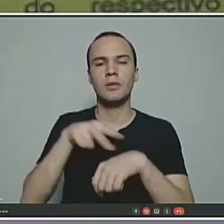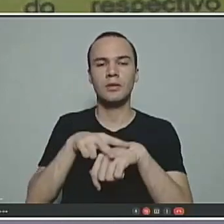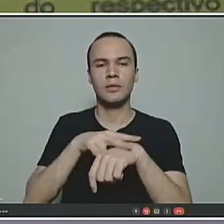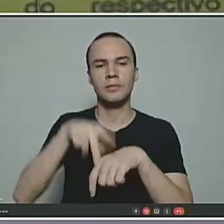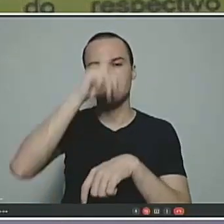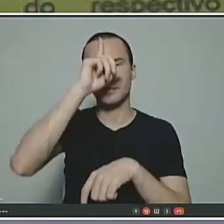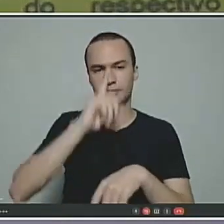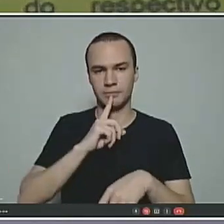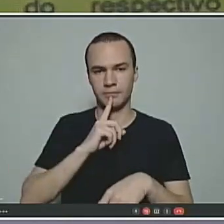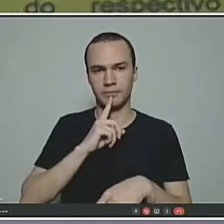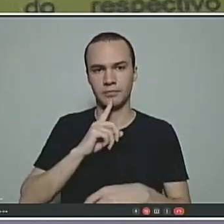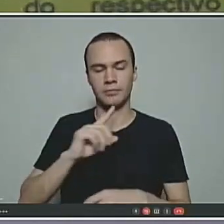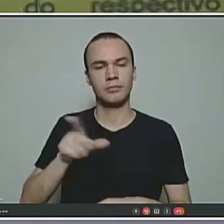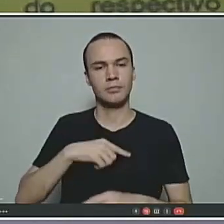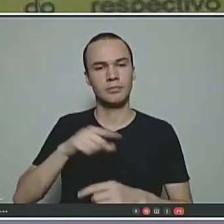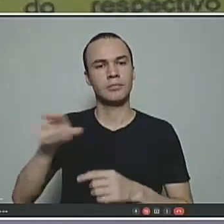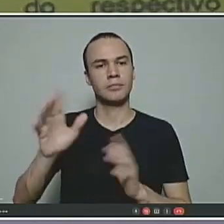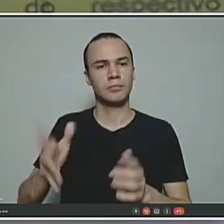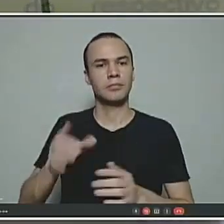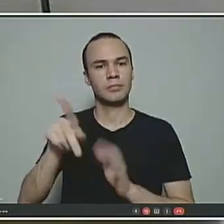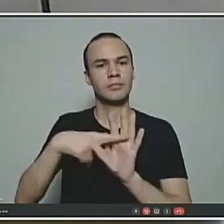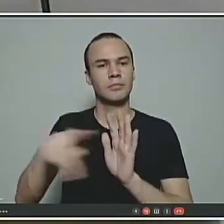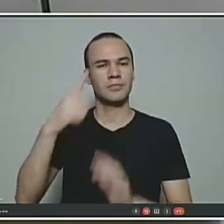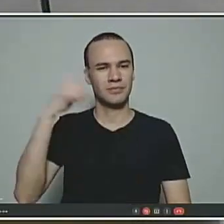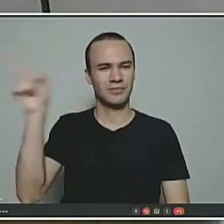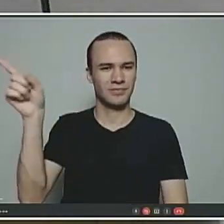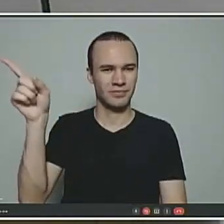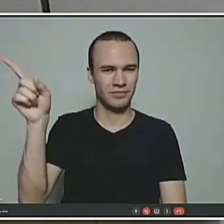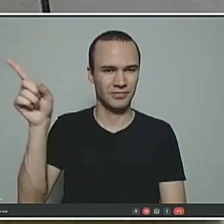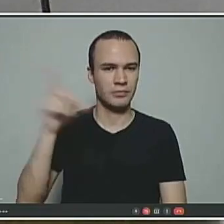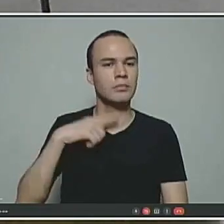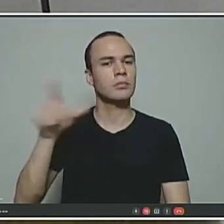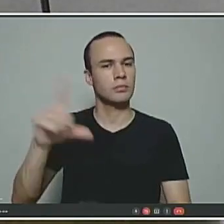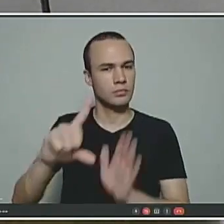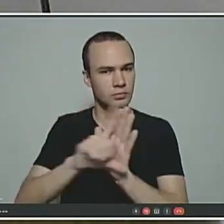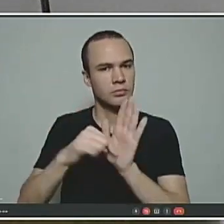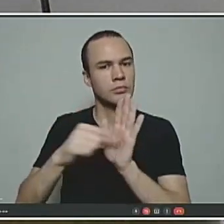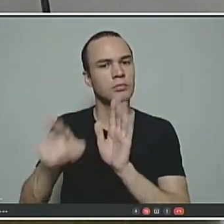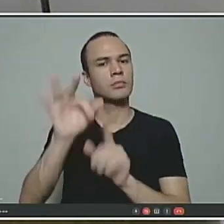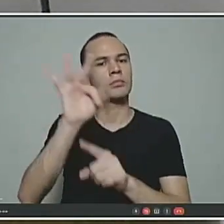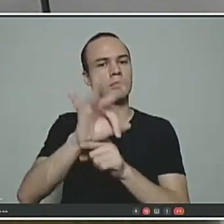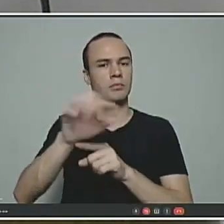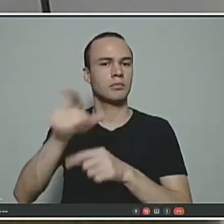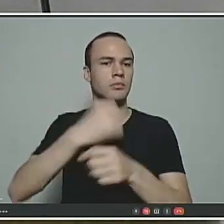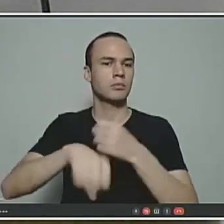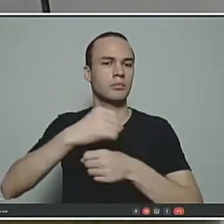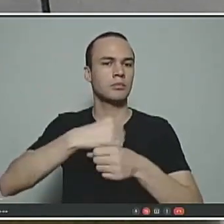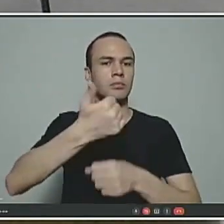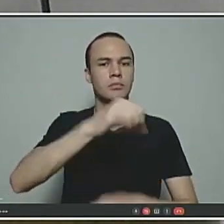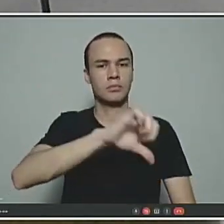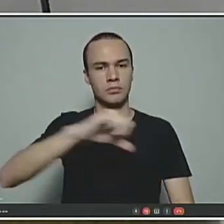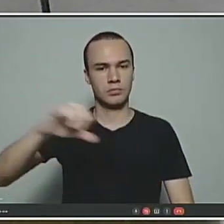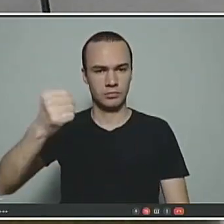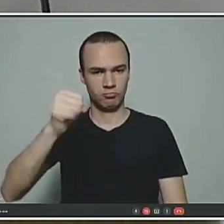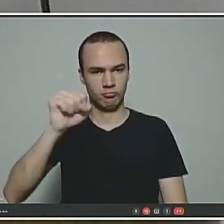critérios que preservem o equilíbrio financeiro atarial. Isso está na lei, isso está na Constituição Federal desde 1998.